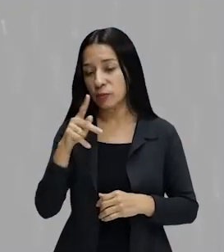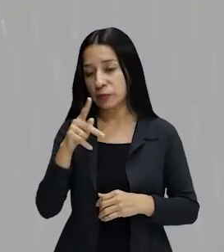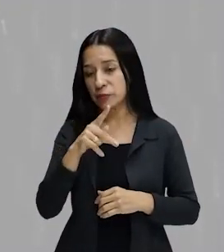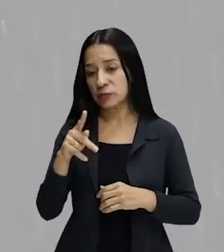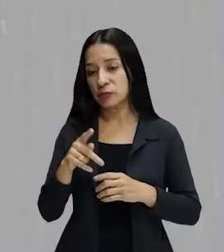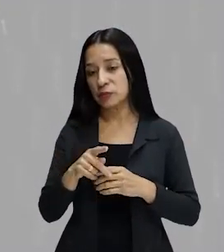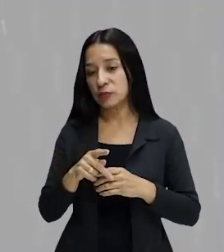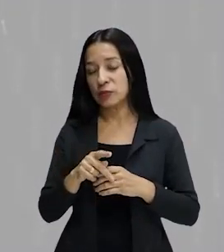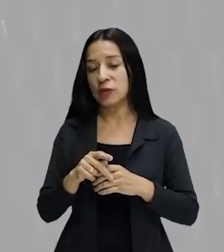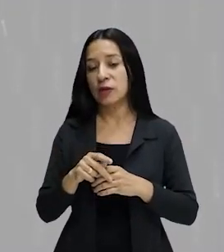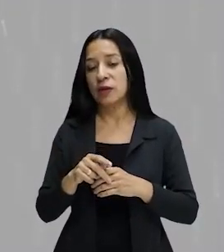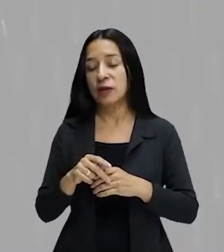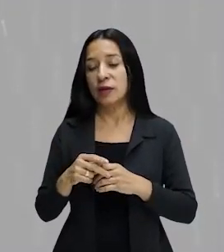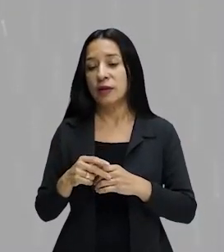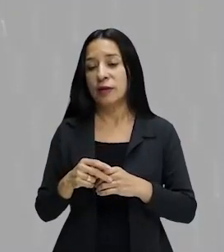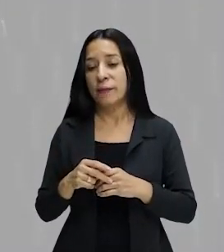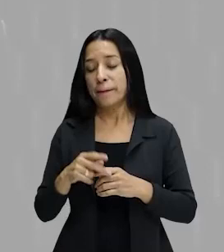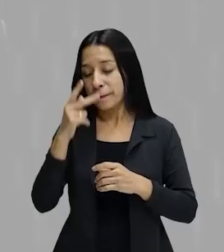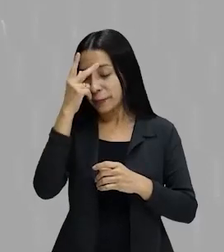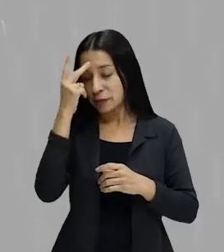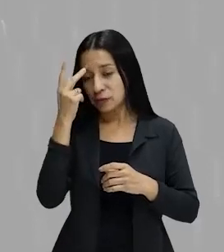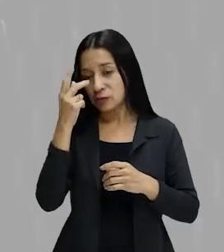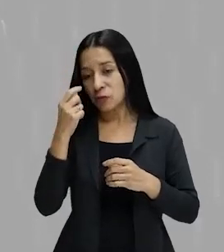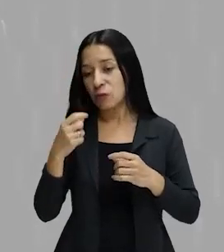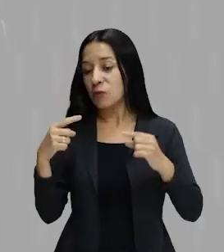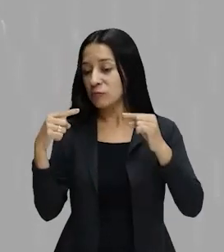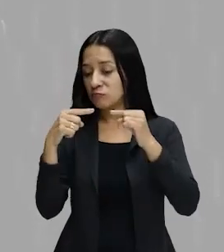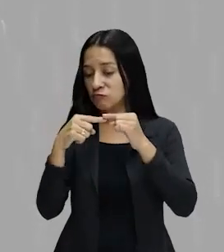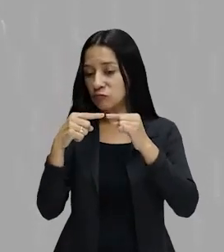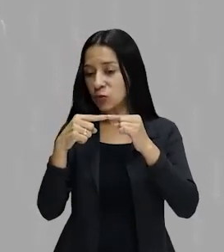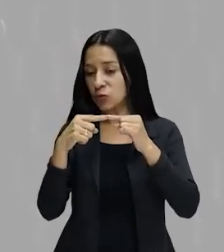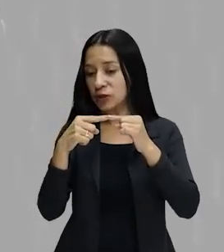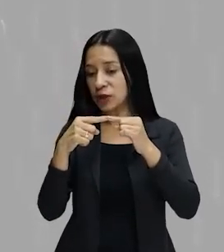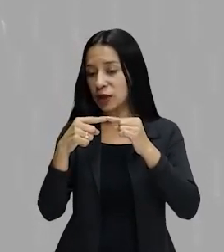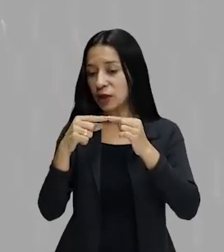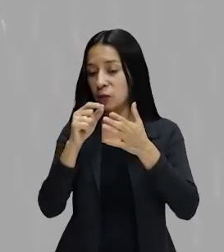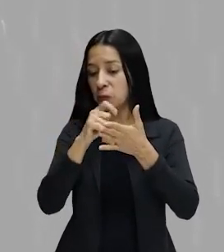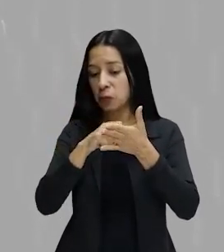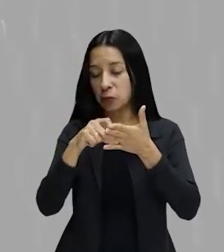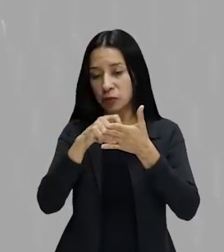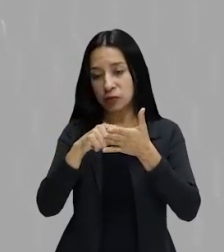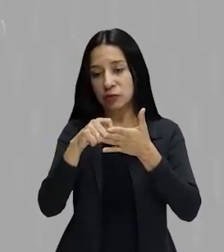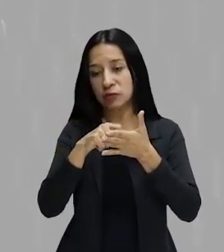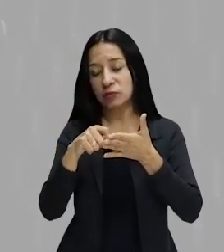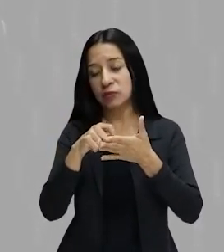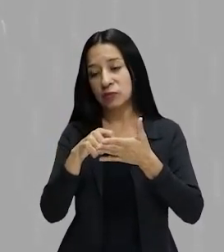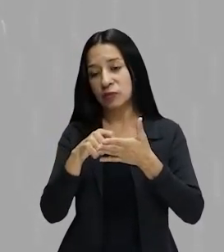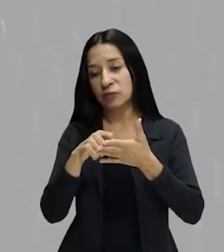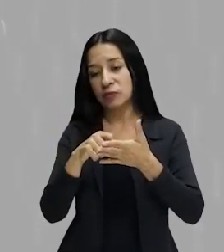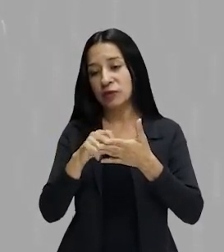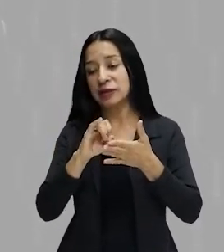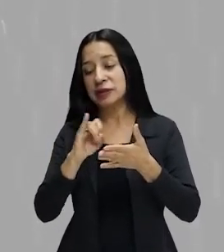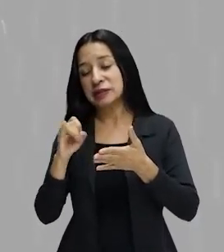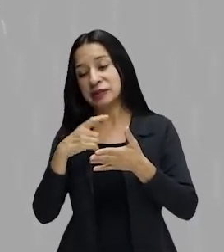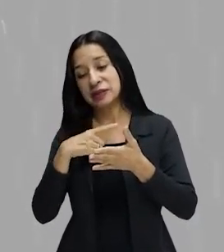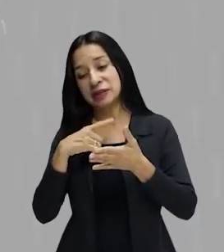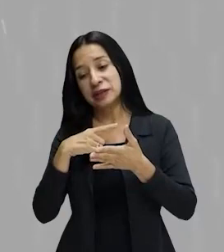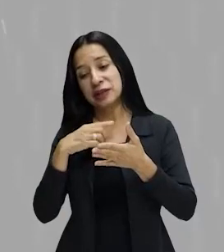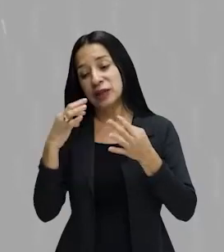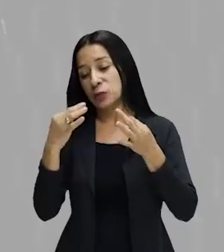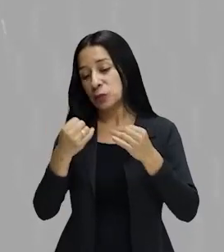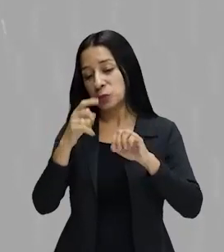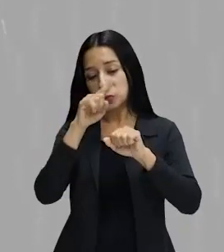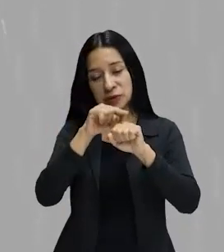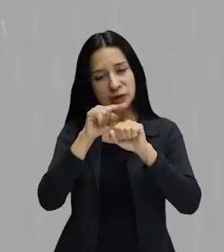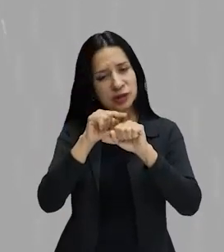autor, mas se tirarmos todos os acentos das palavras, os acentos gráficos, o negócio vai ficar difícil. Uma coisa que eu